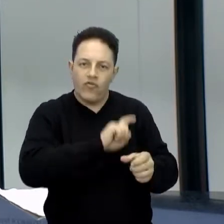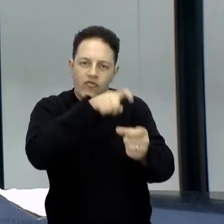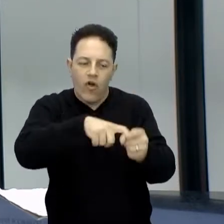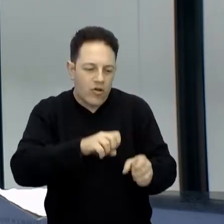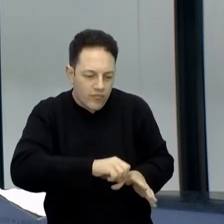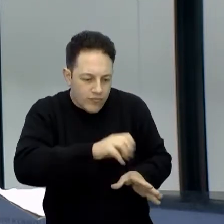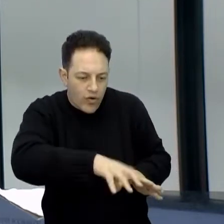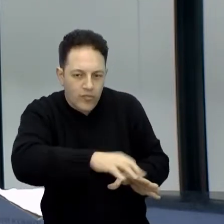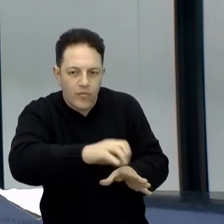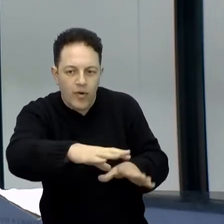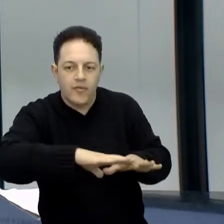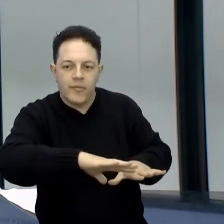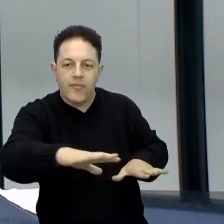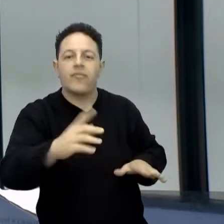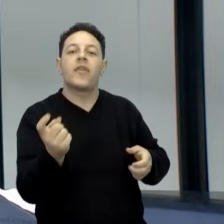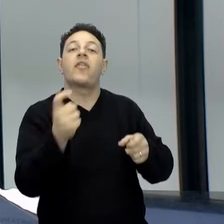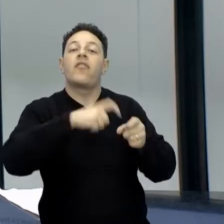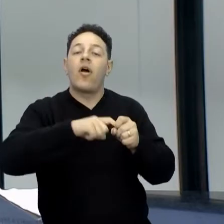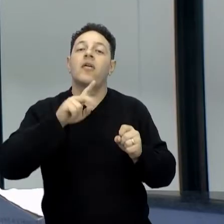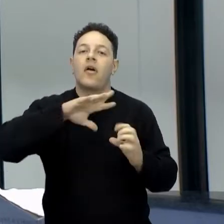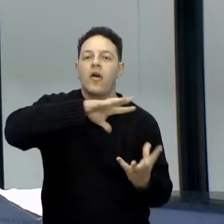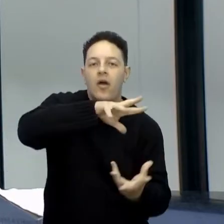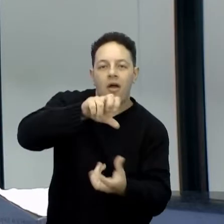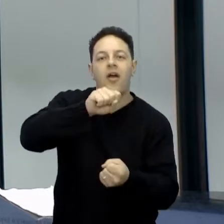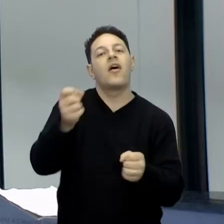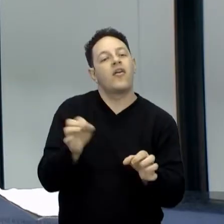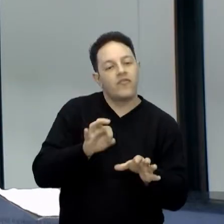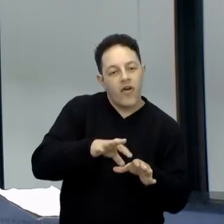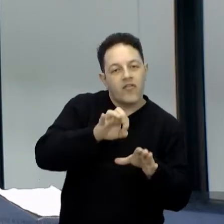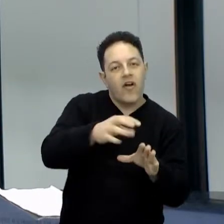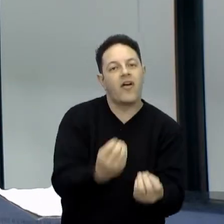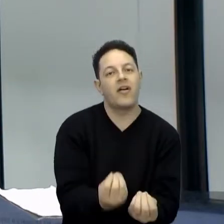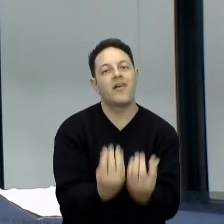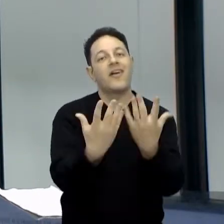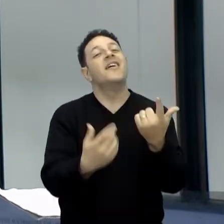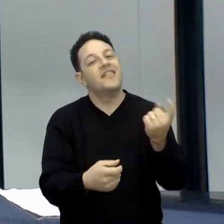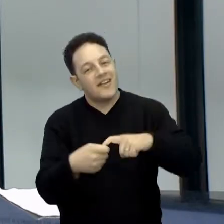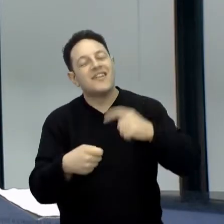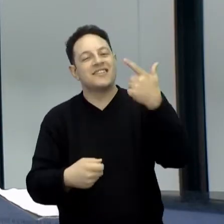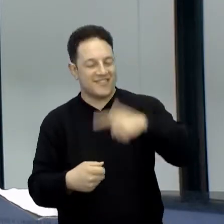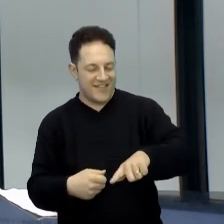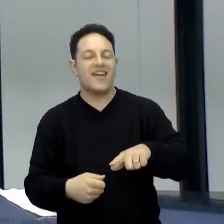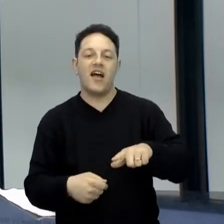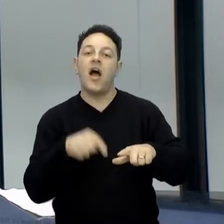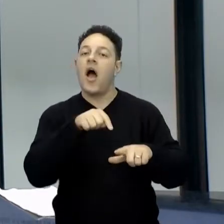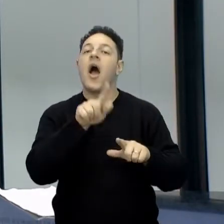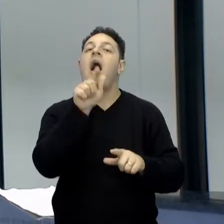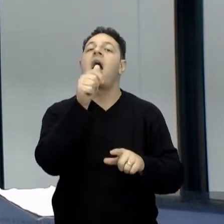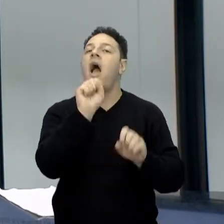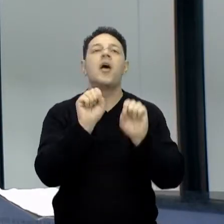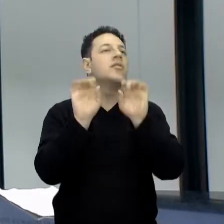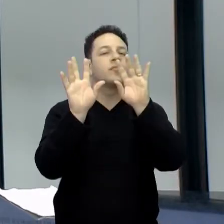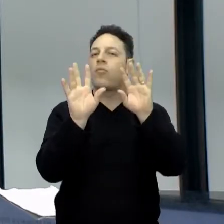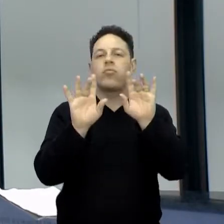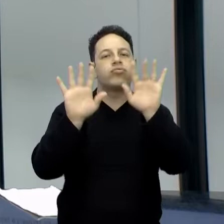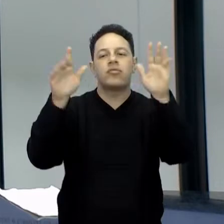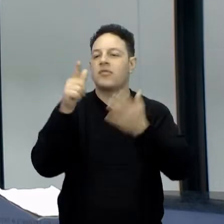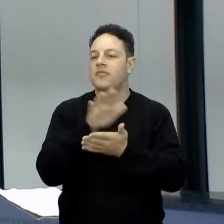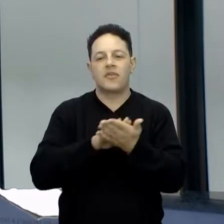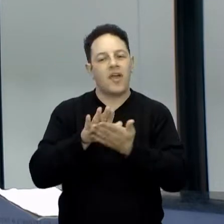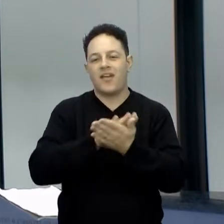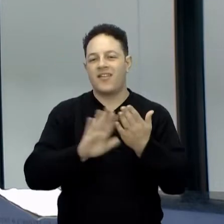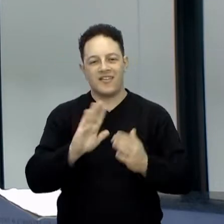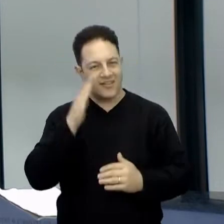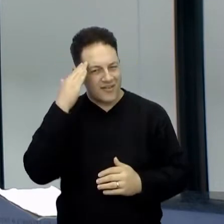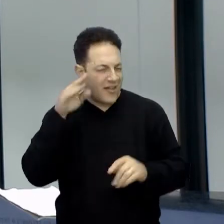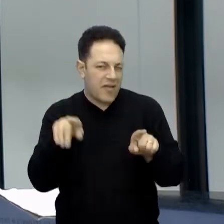é possível dizer que é sustentável se você replantar. Então, os vegetais, eles retiram esse gás que fica, então, no fundo fica elas